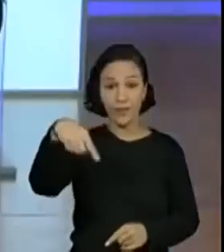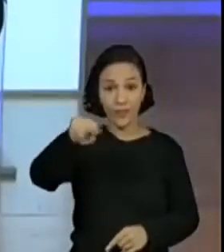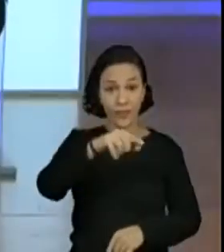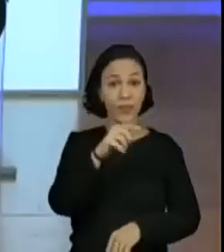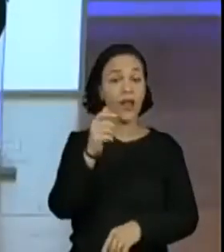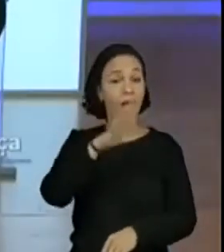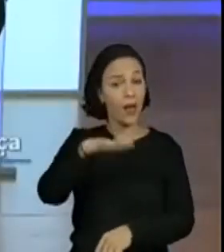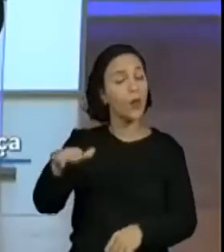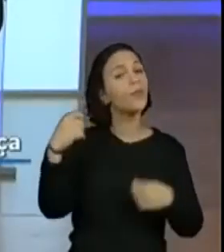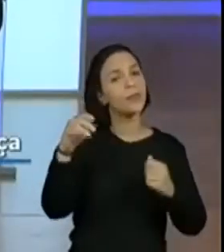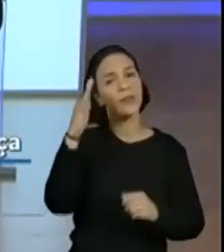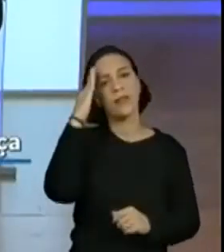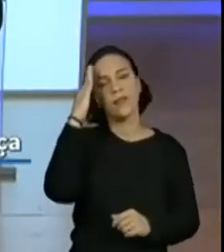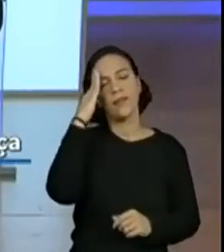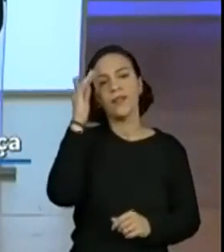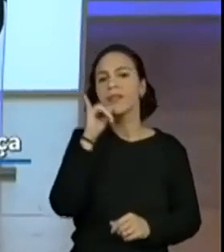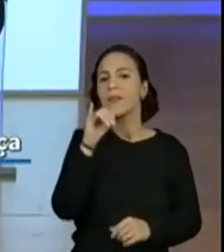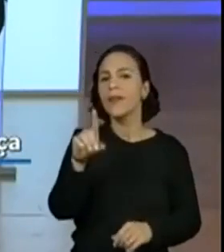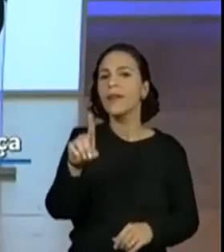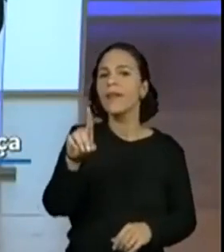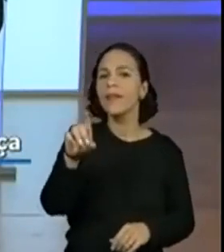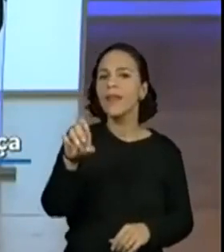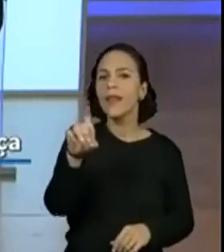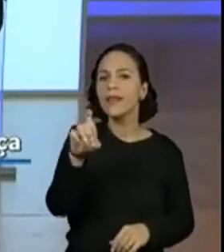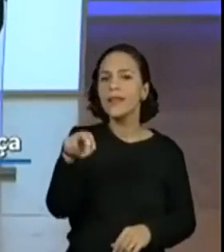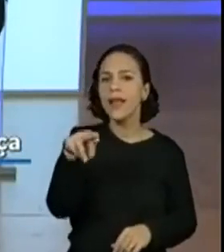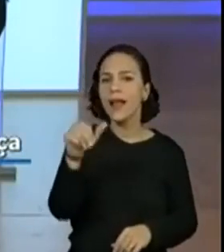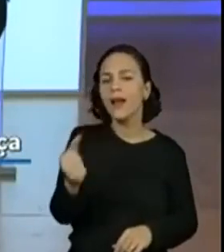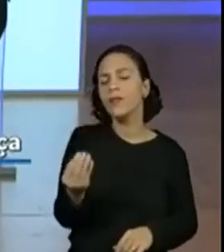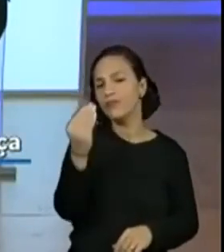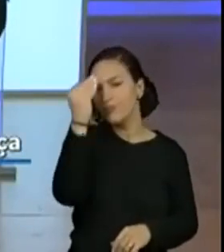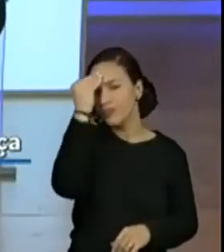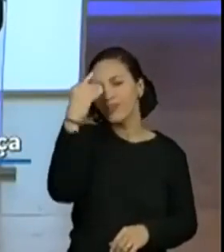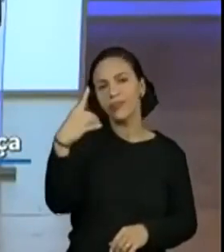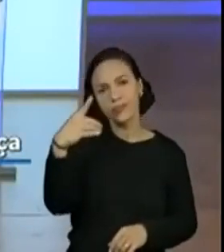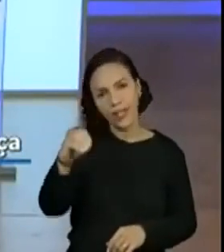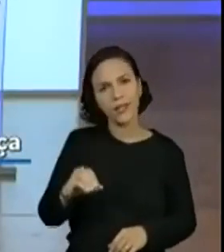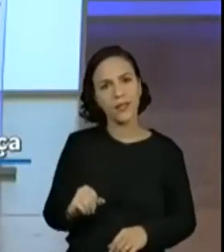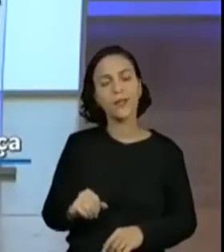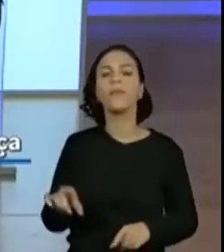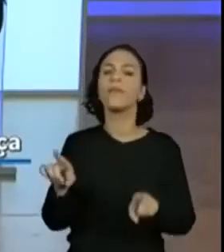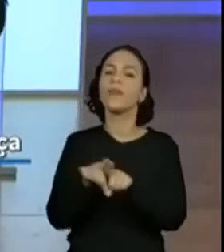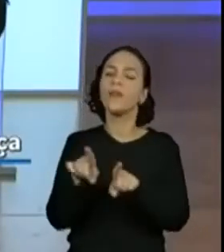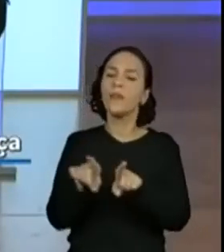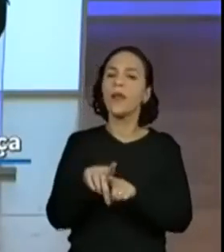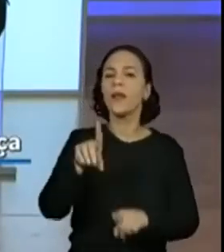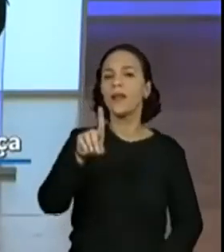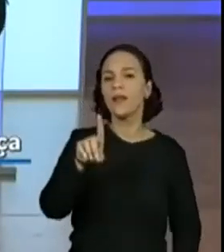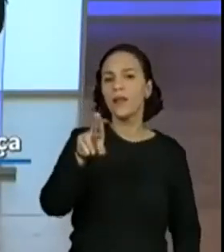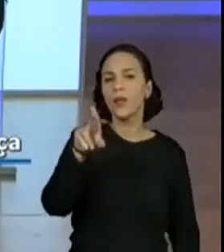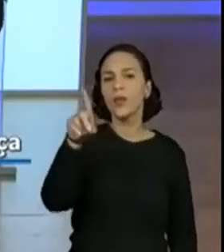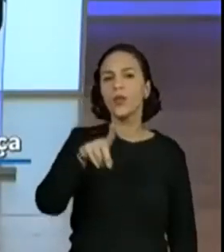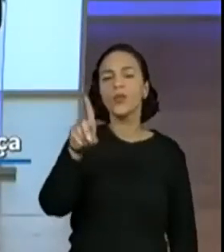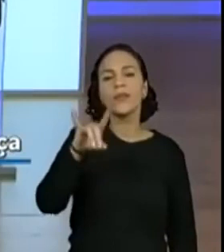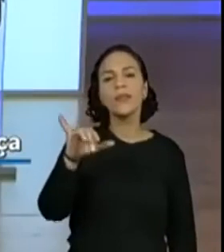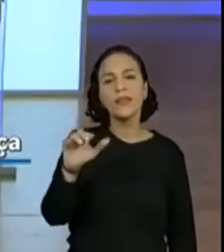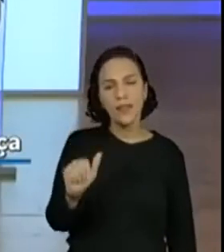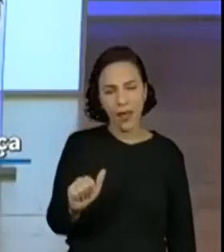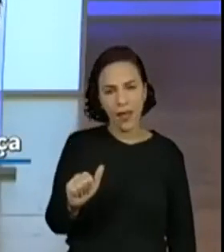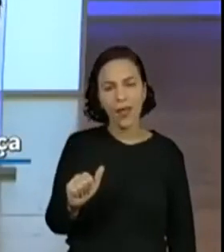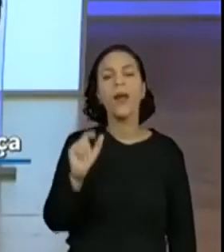podem esquecer. Dezena representa dez unidades e dúzia representa doze unidades, né? São